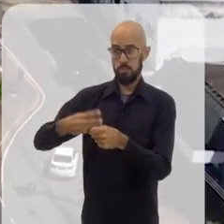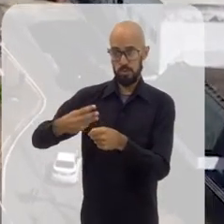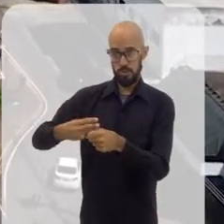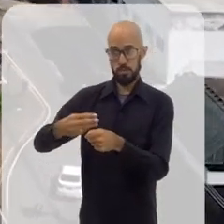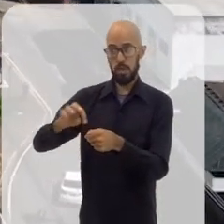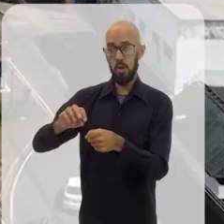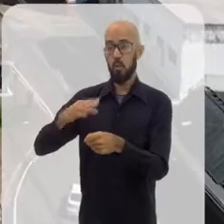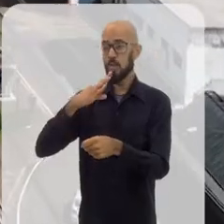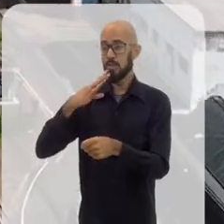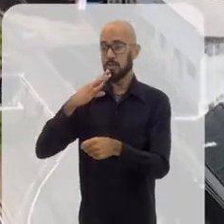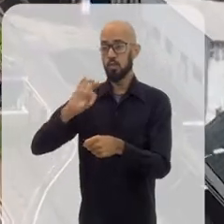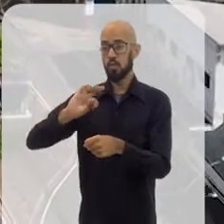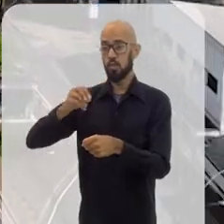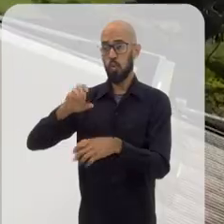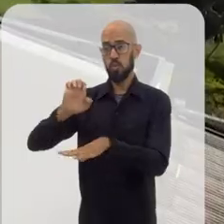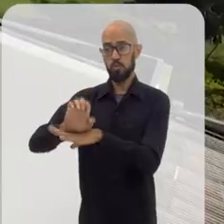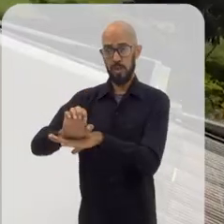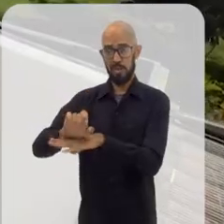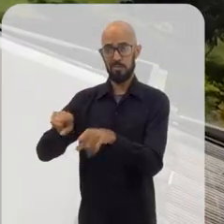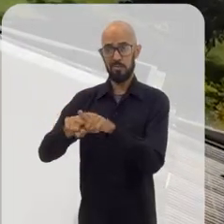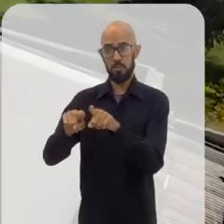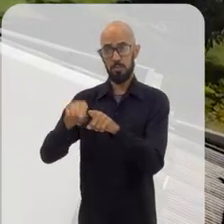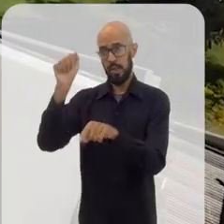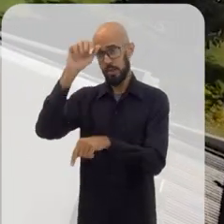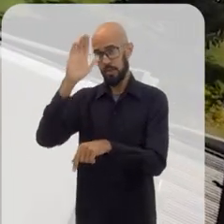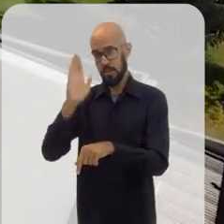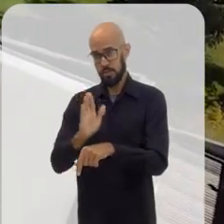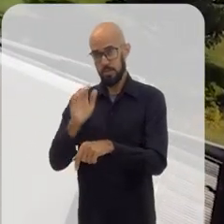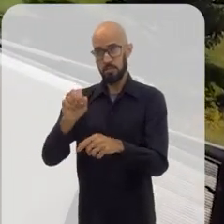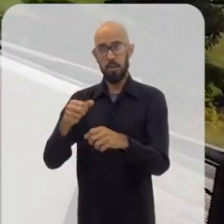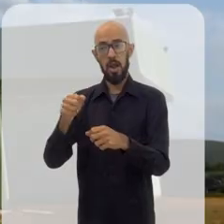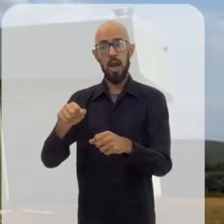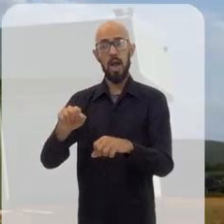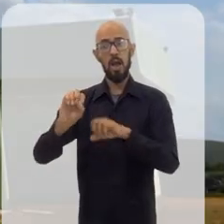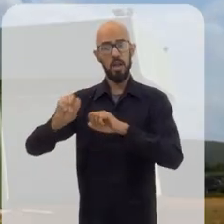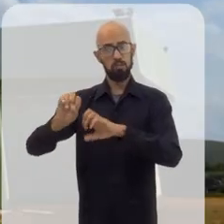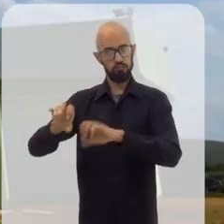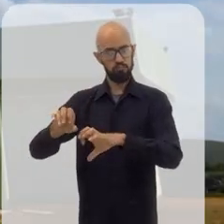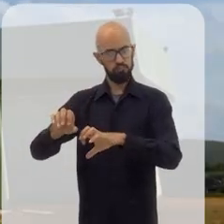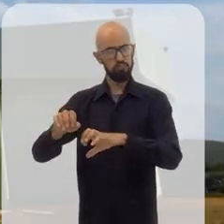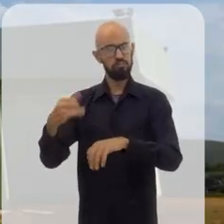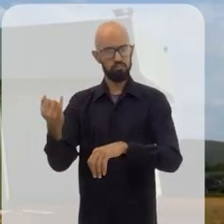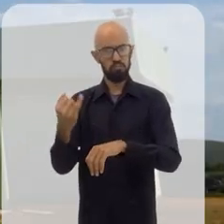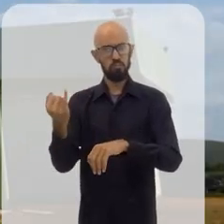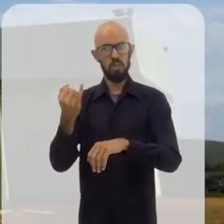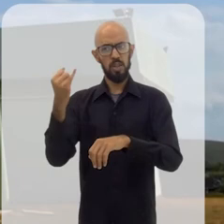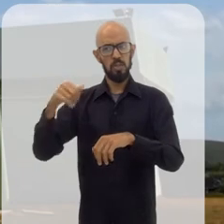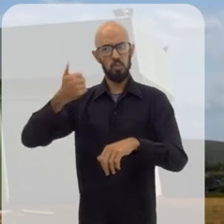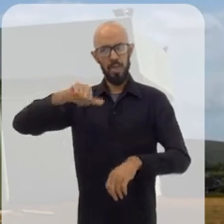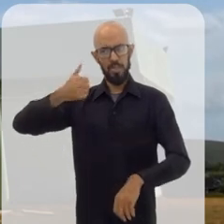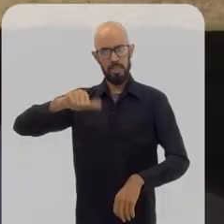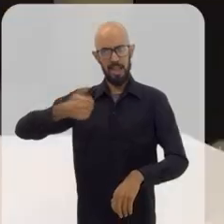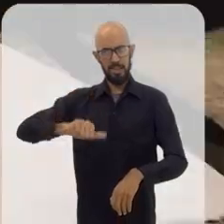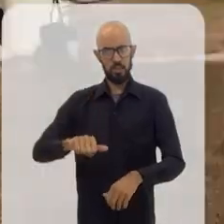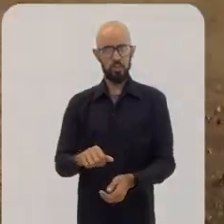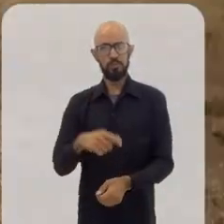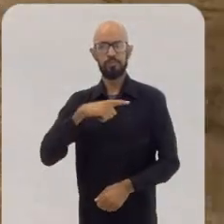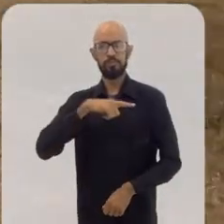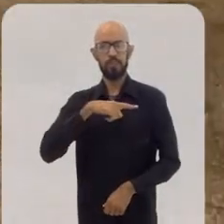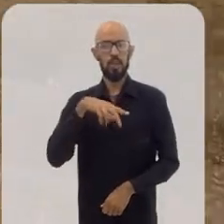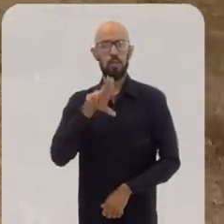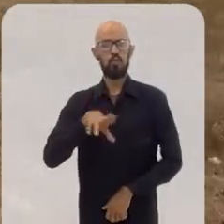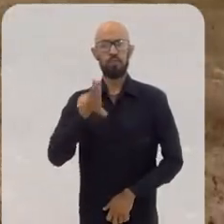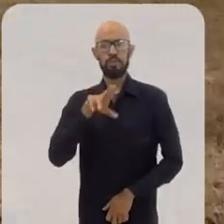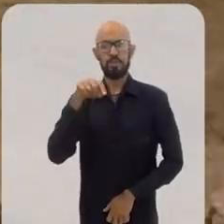e também a nível nacional pela educação de qualidade. Além de ampla rede pública de ensino, a nível